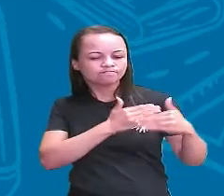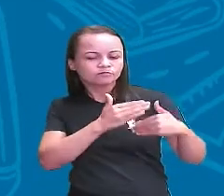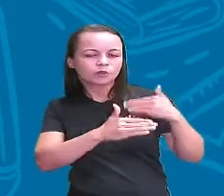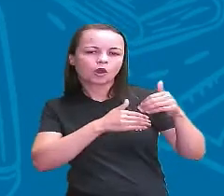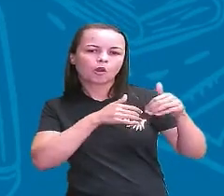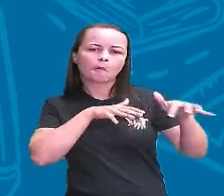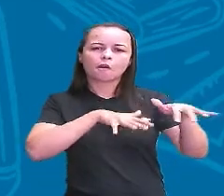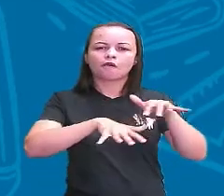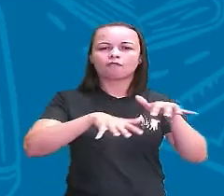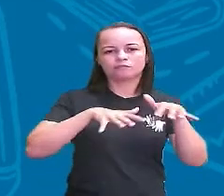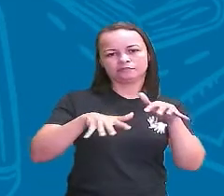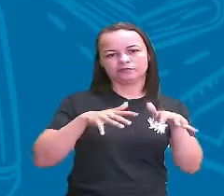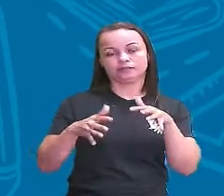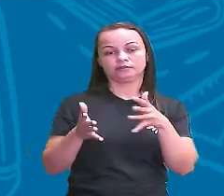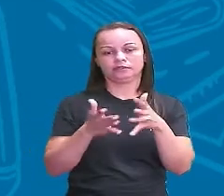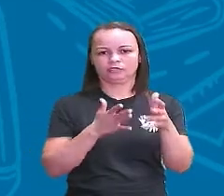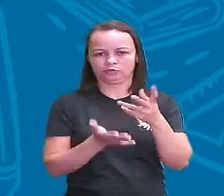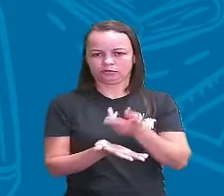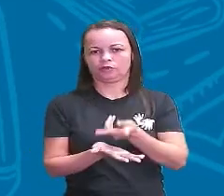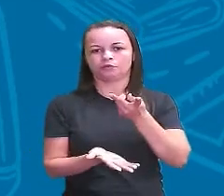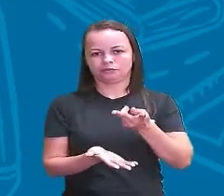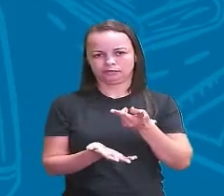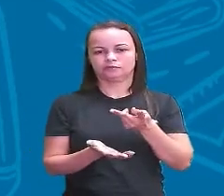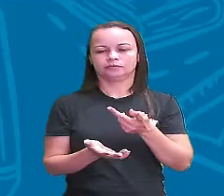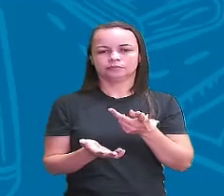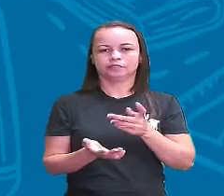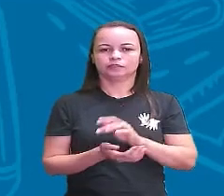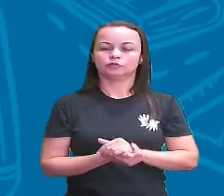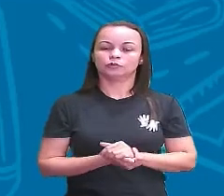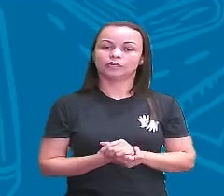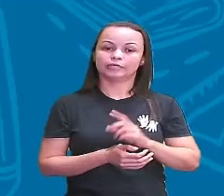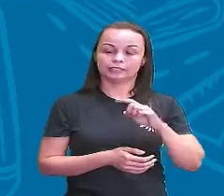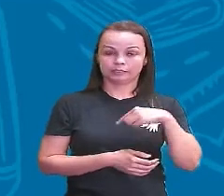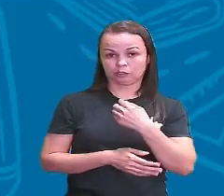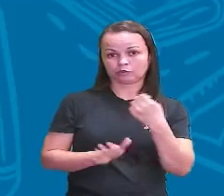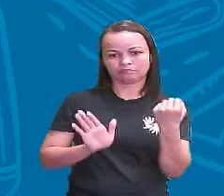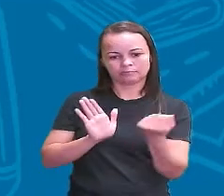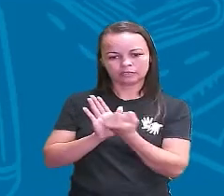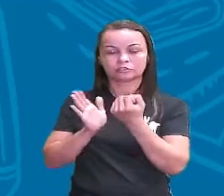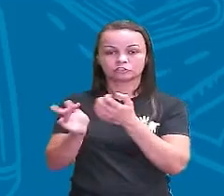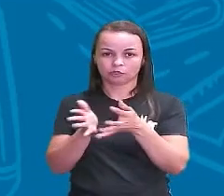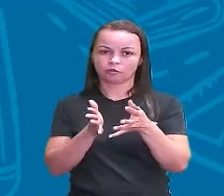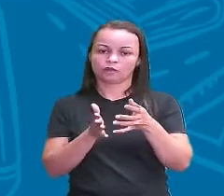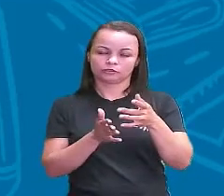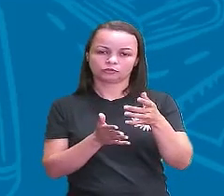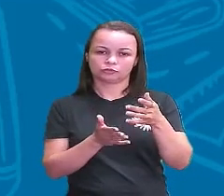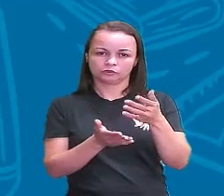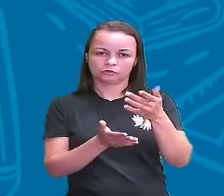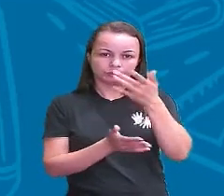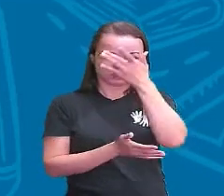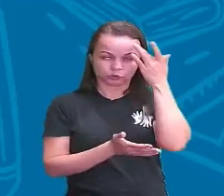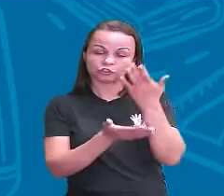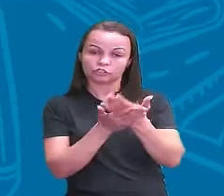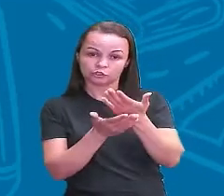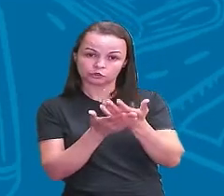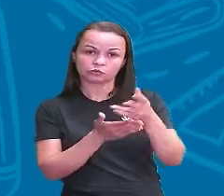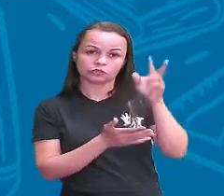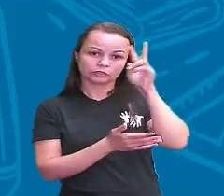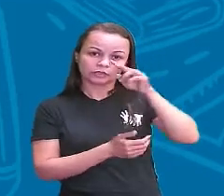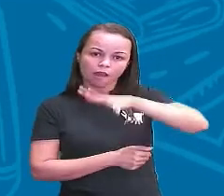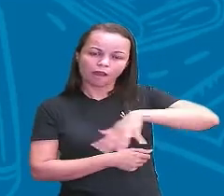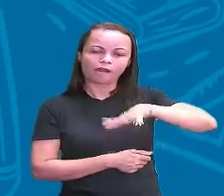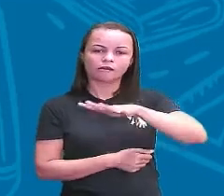movimentando os acontecimentos e que a gente registra enquanto estudiosos na área para que as